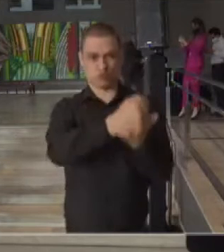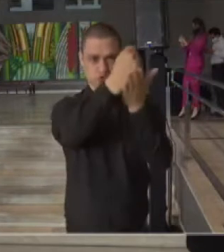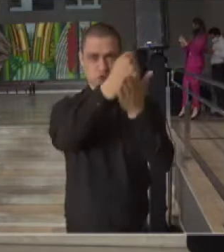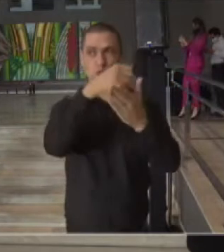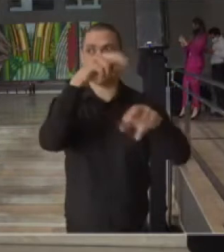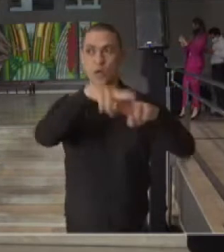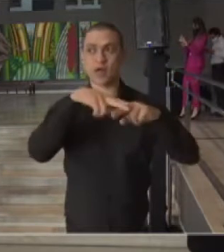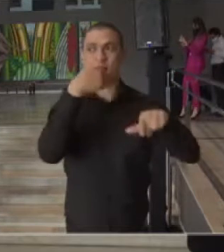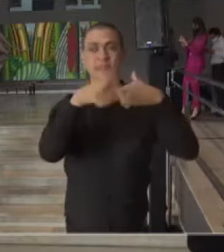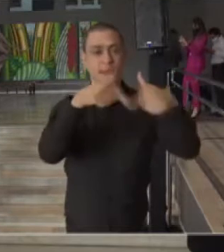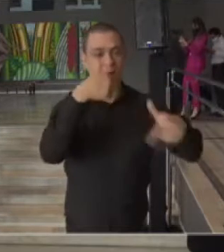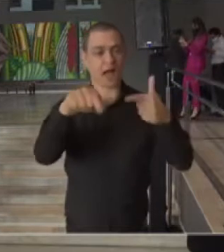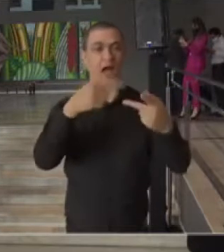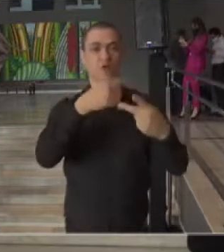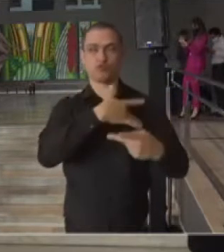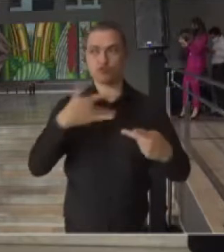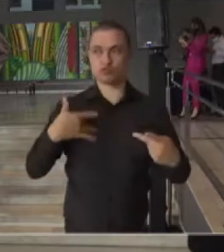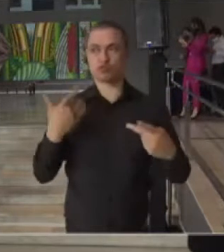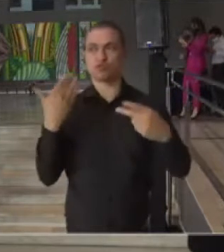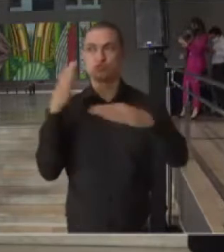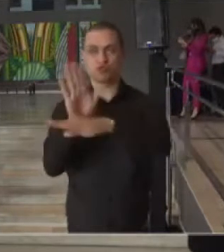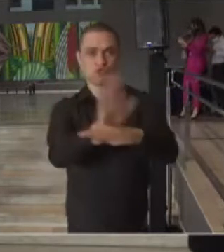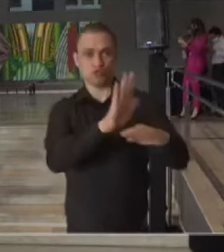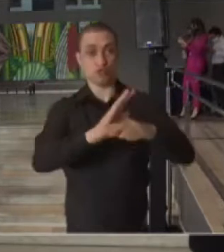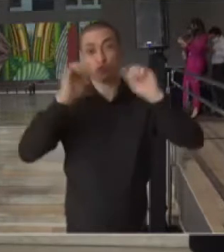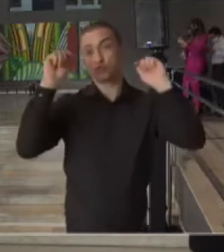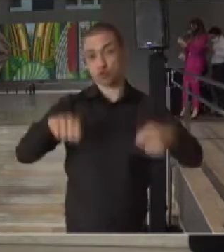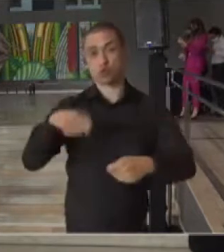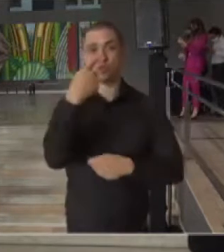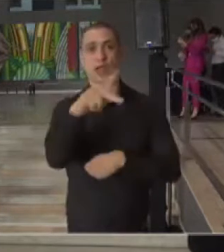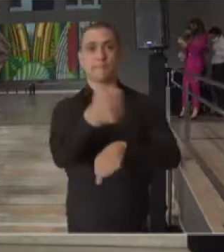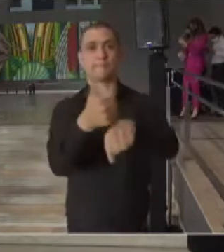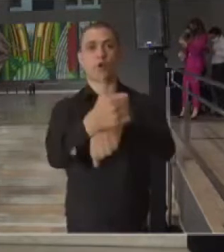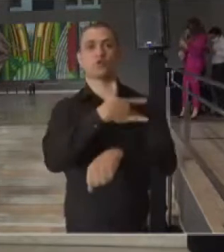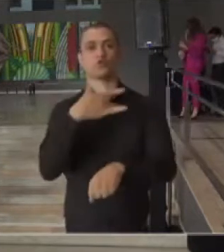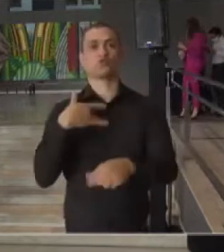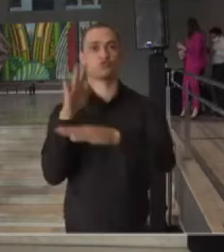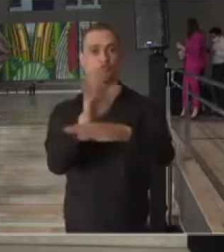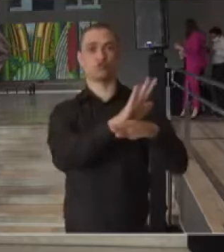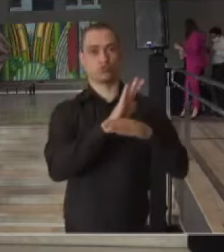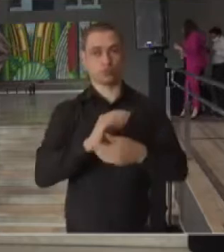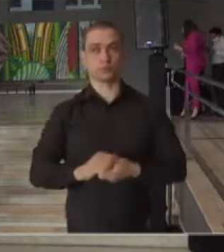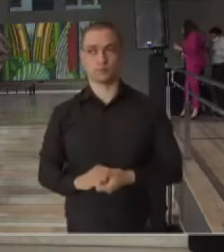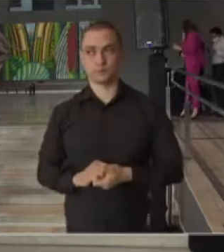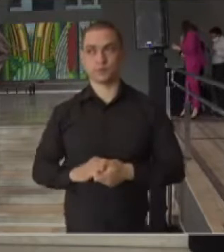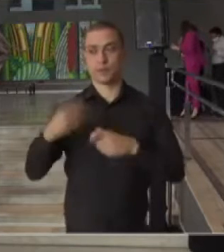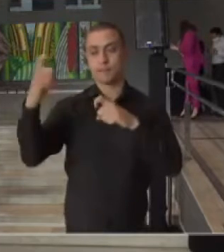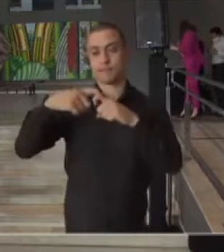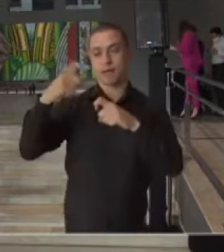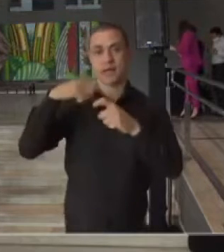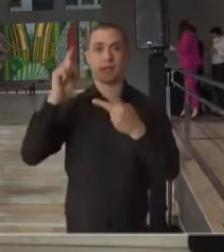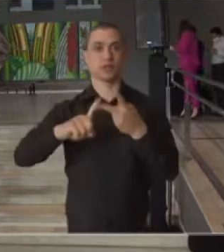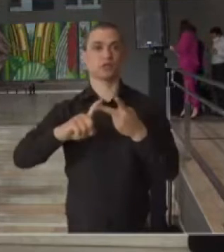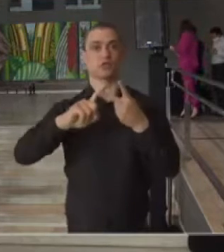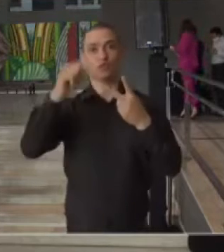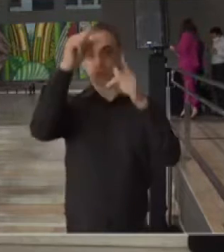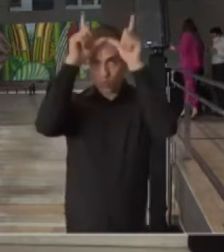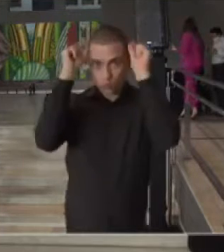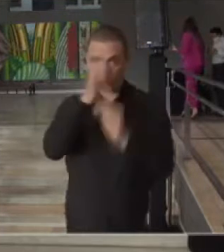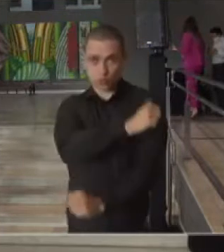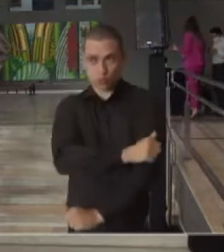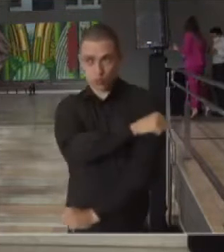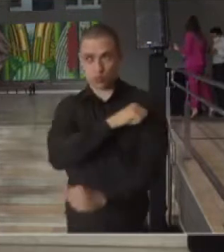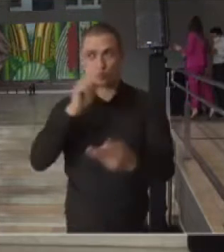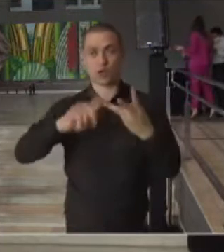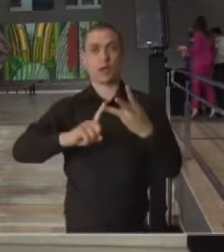O governador João Doria confirmou hoje a entrega de 977 respiradores para unidades hospitalares de